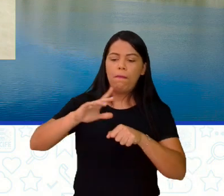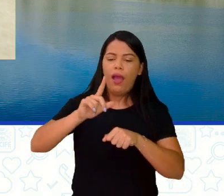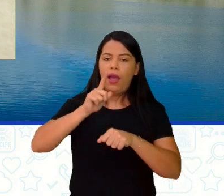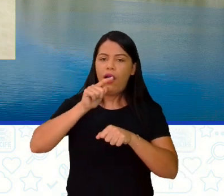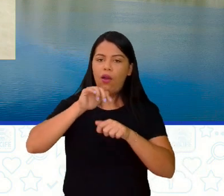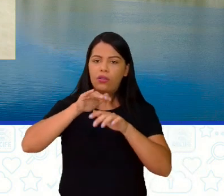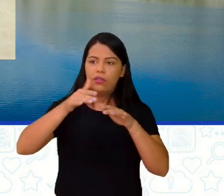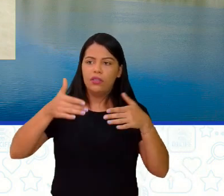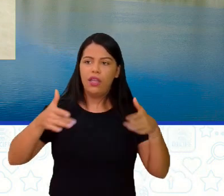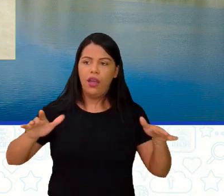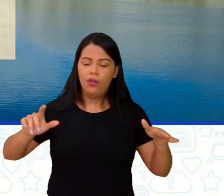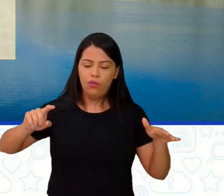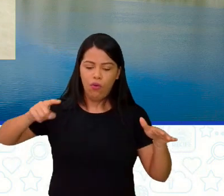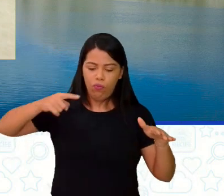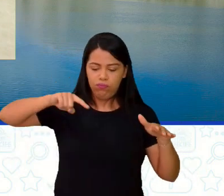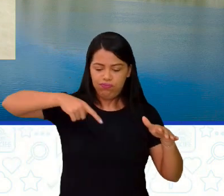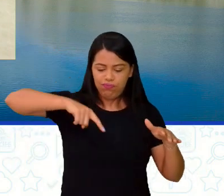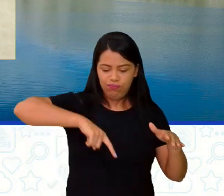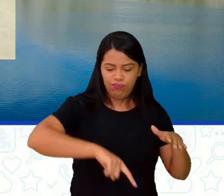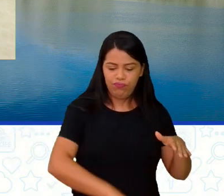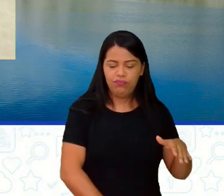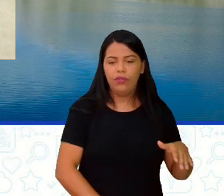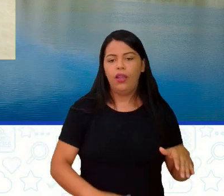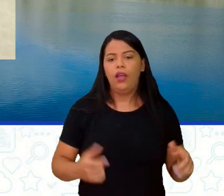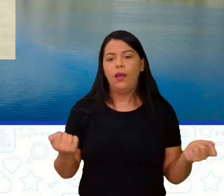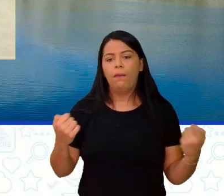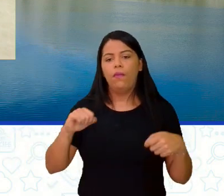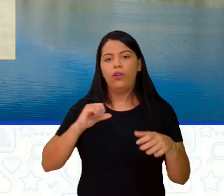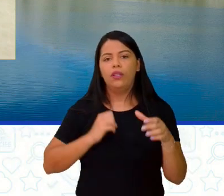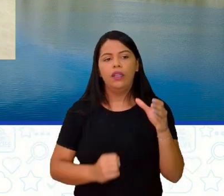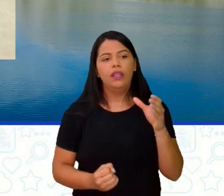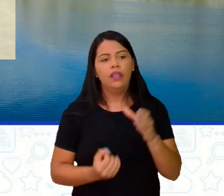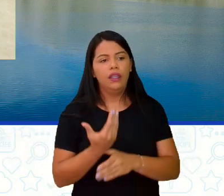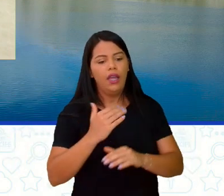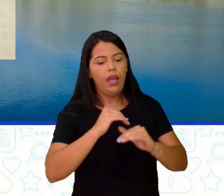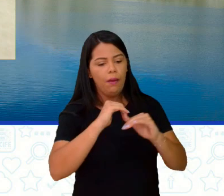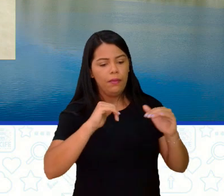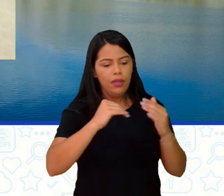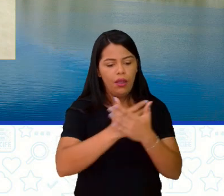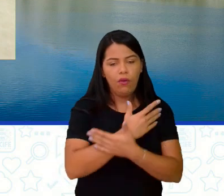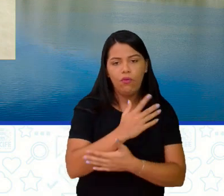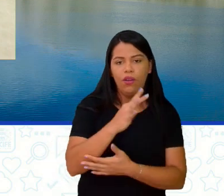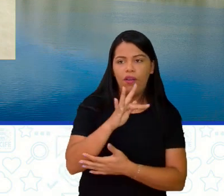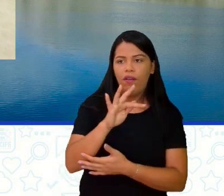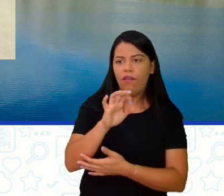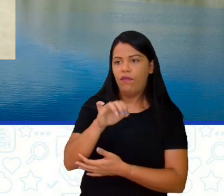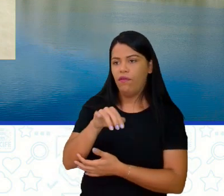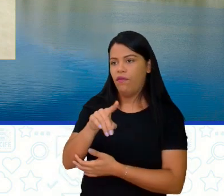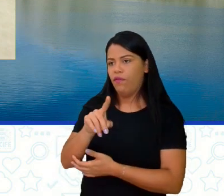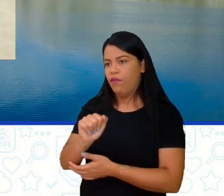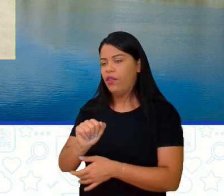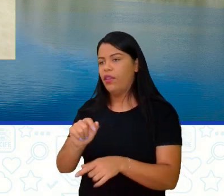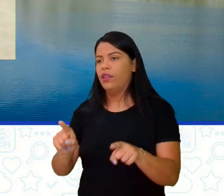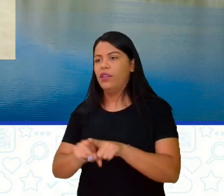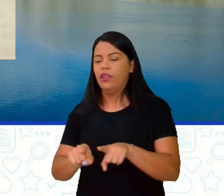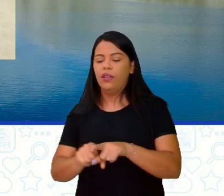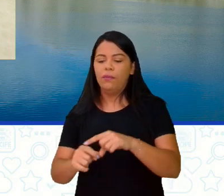a abertura de uma fenda, a formação de doçais